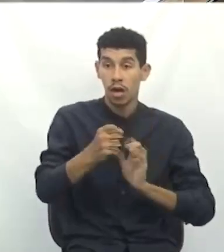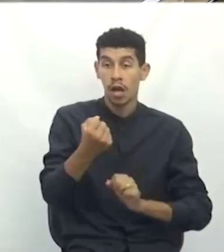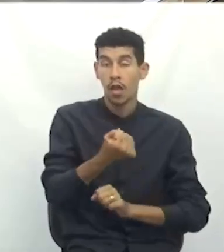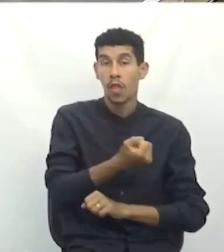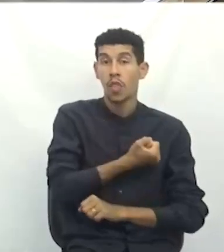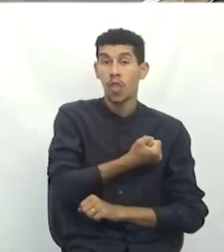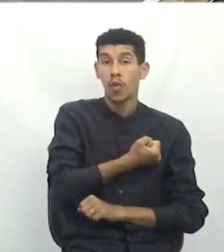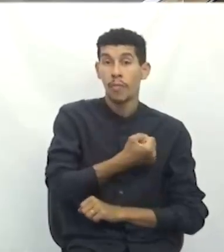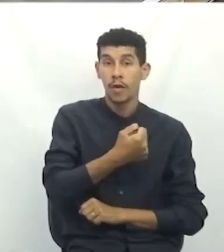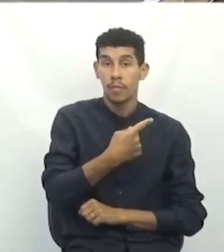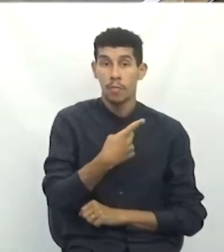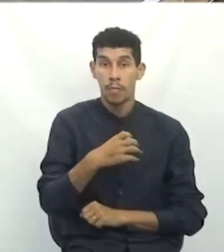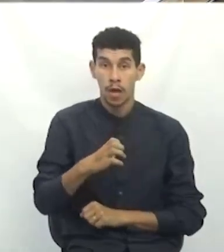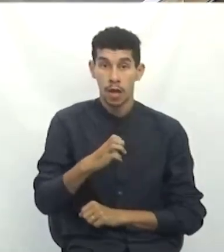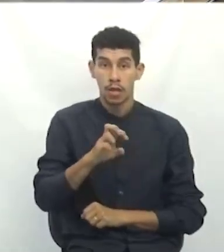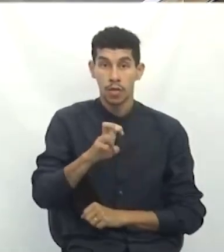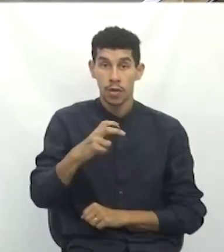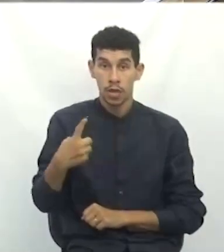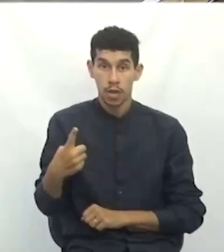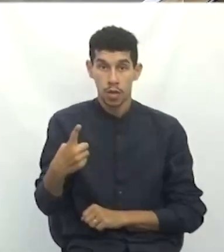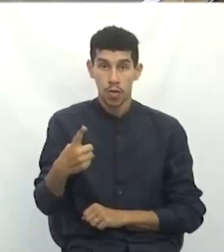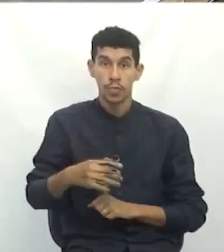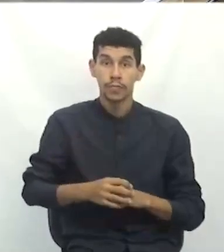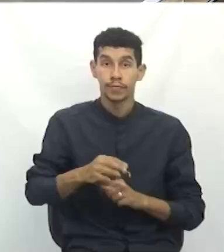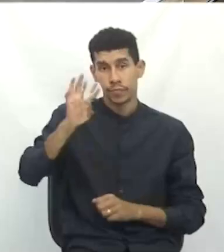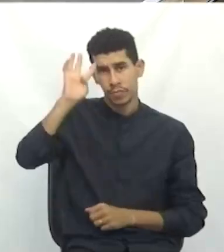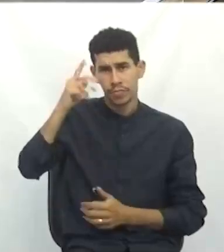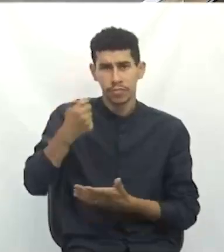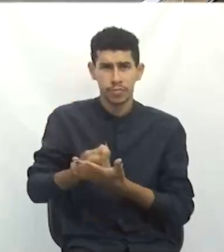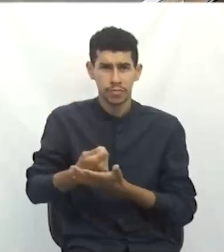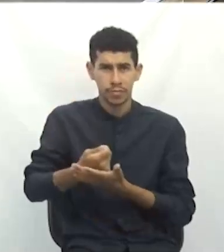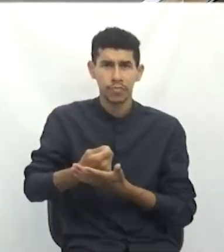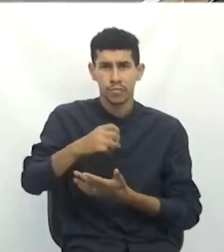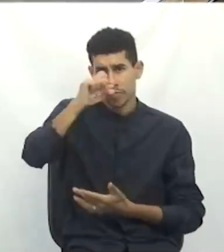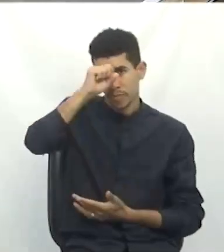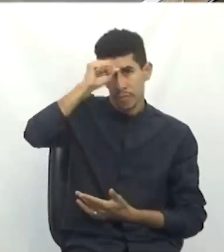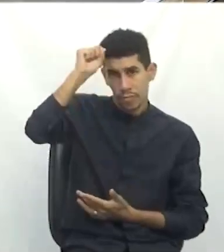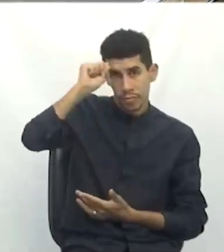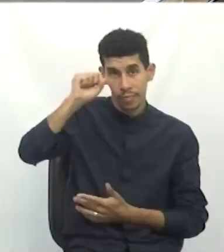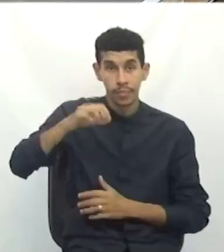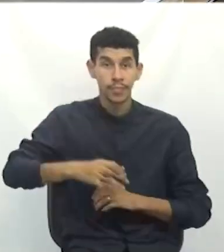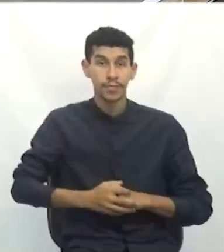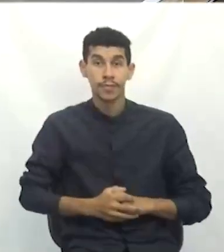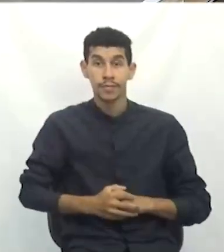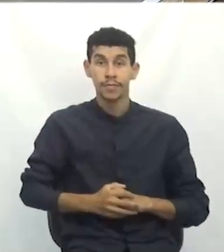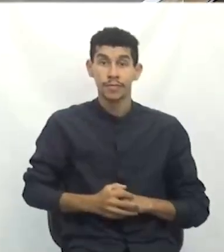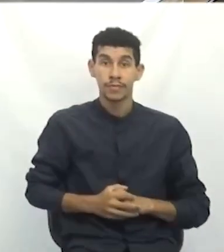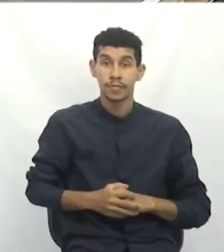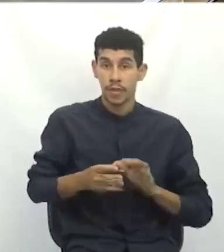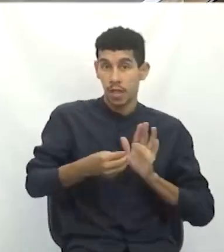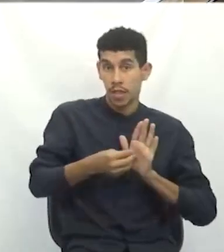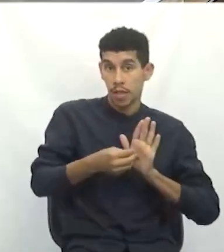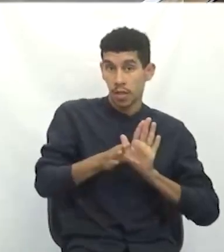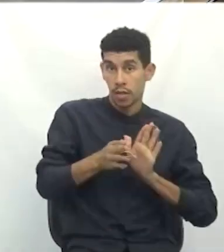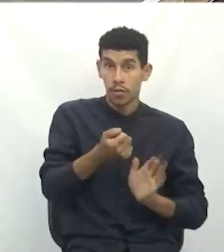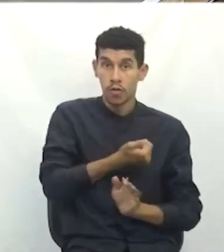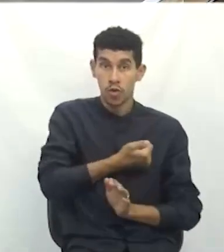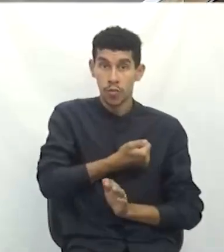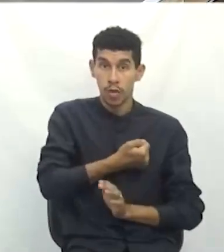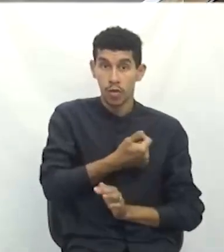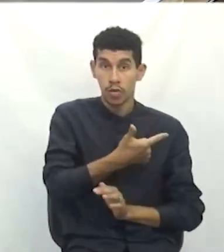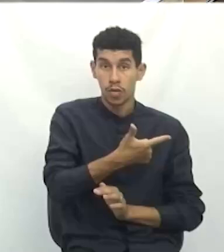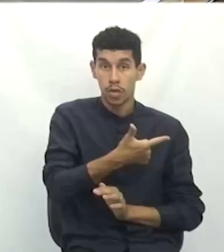51, barra 2024, de autoria do chefe do Poder Executivo Municipal. Indicações números